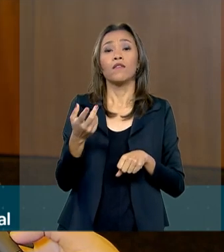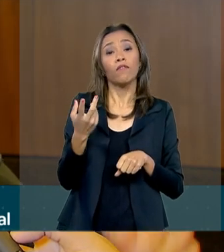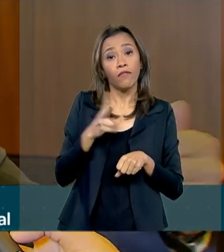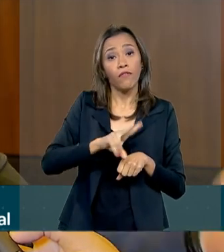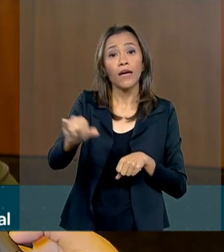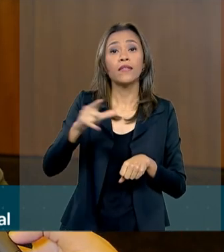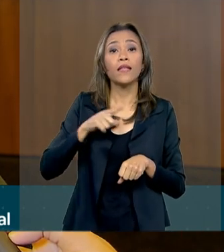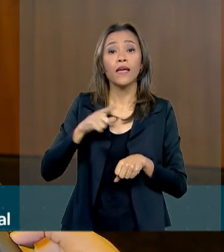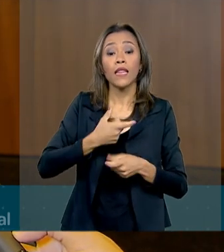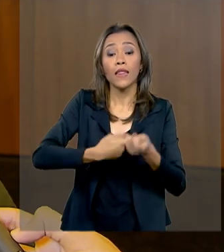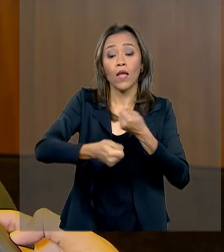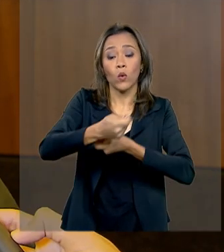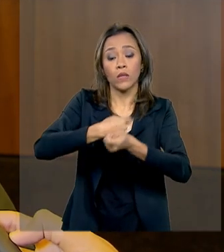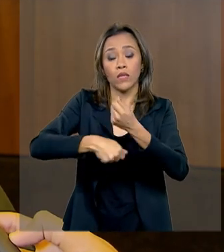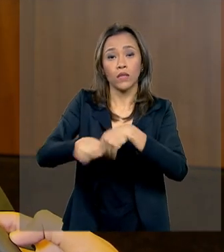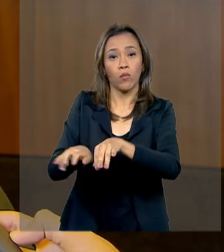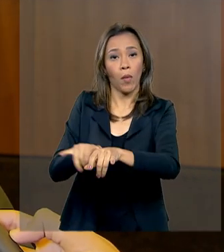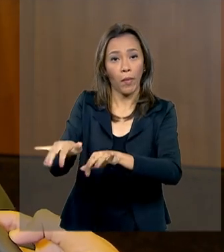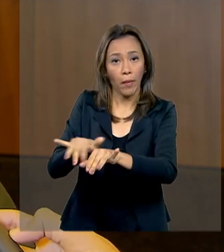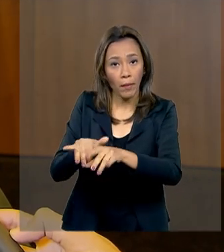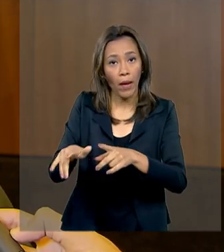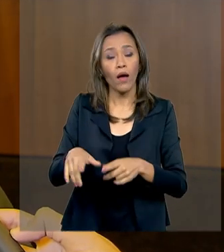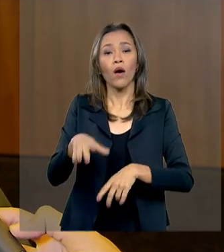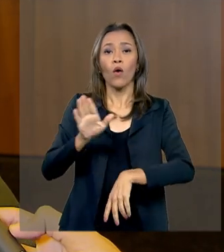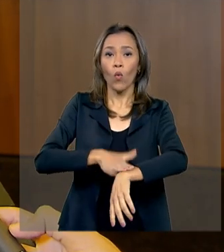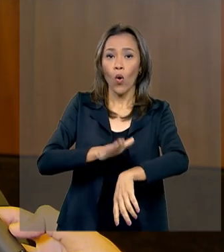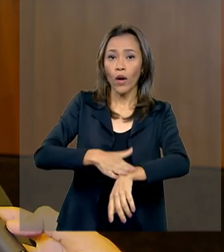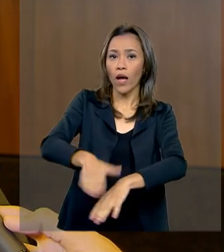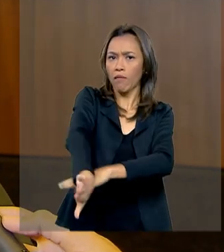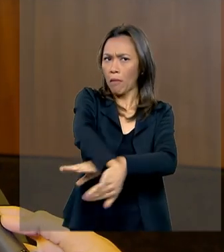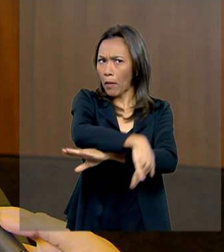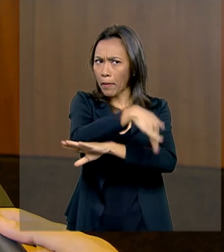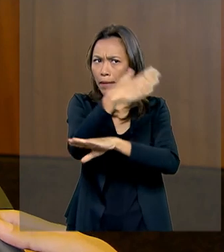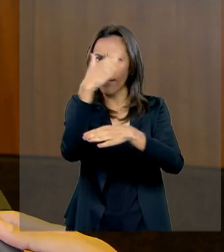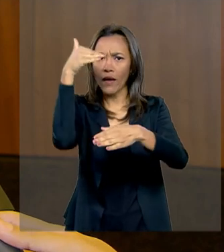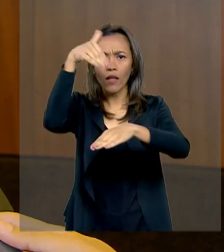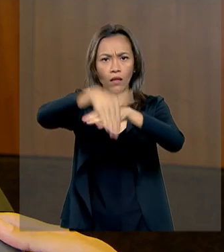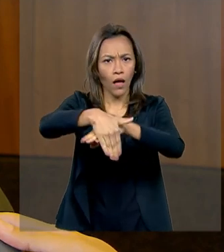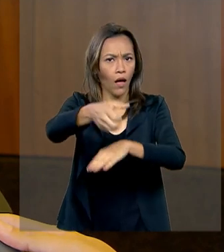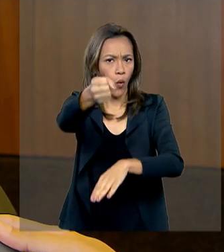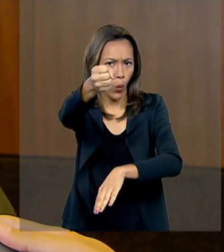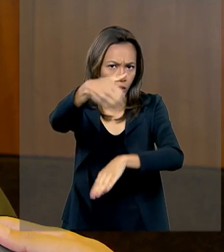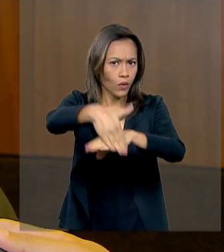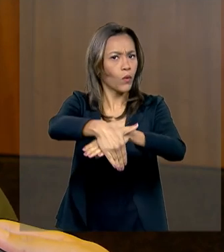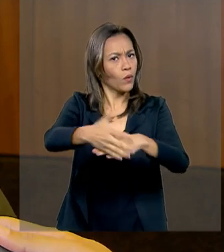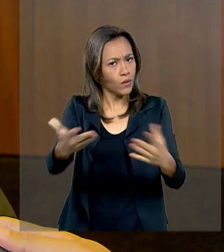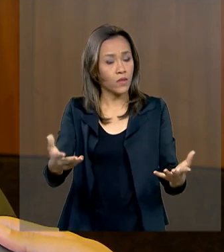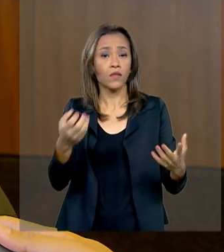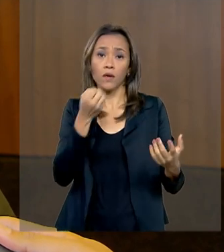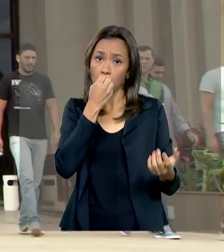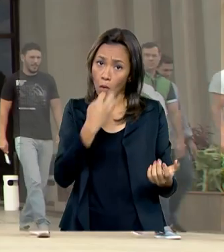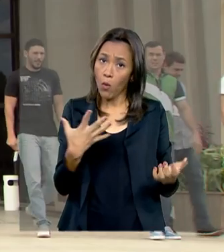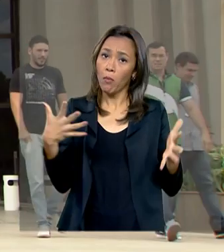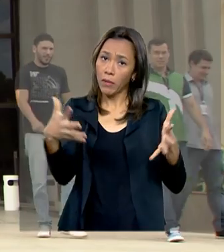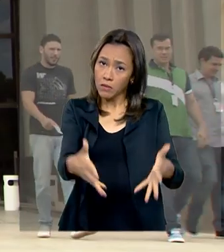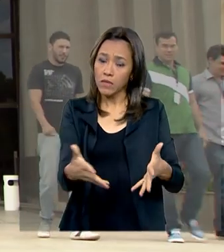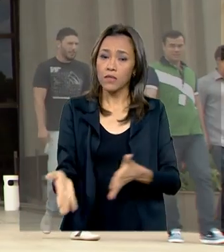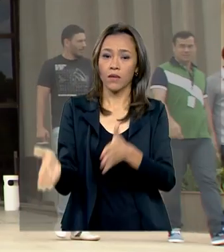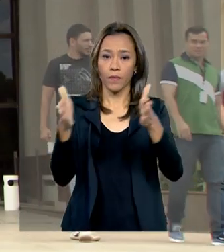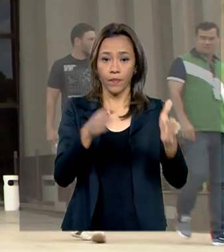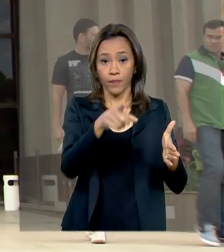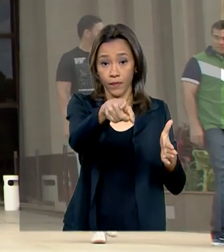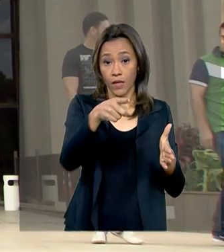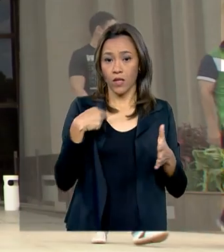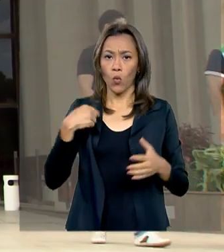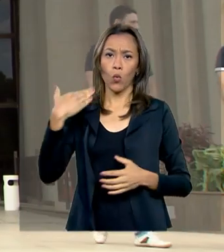assim, com o horário estendido, então é um mutirão que a gente tem boas expectativas em termos de participação do público. No acordo entre